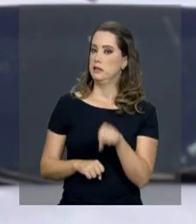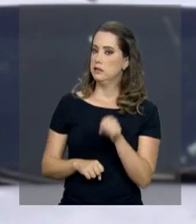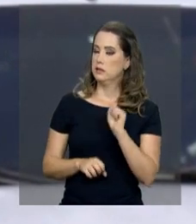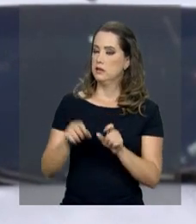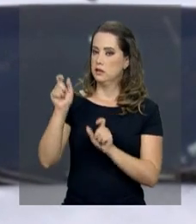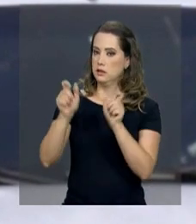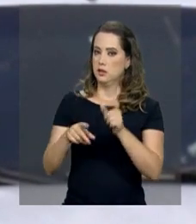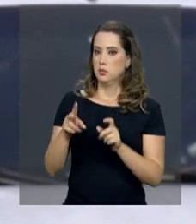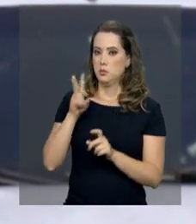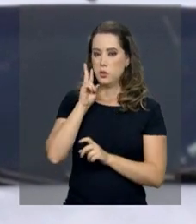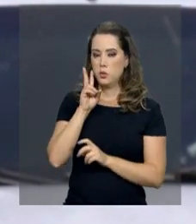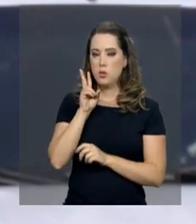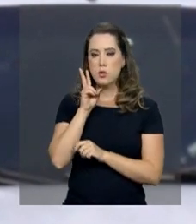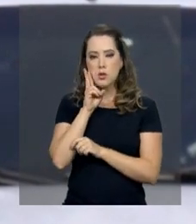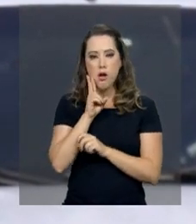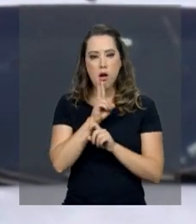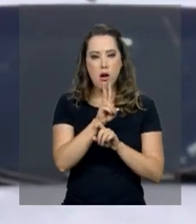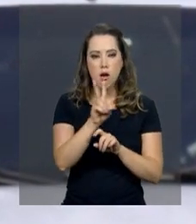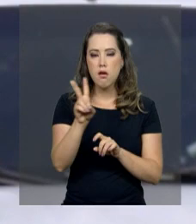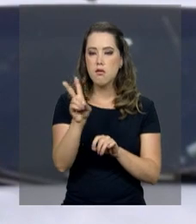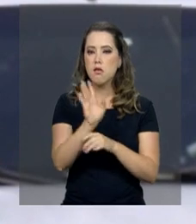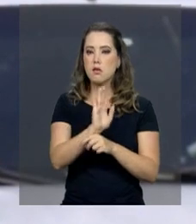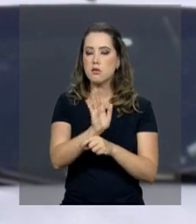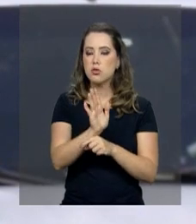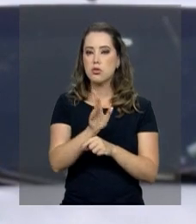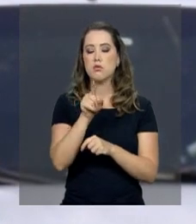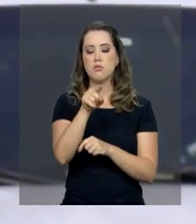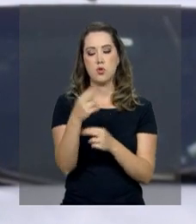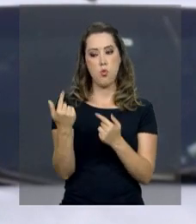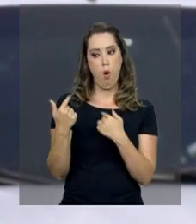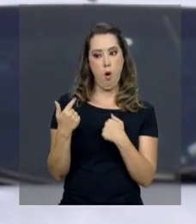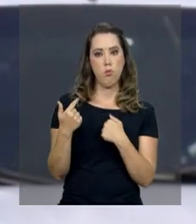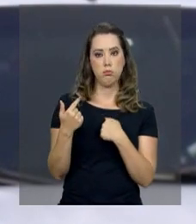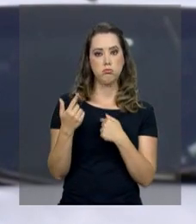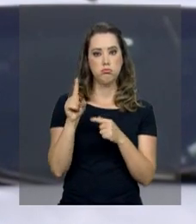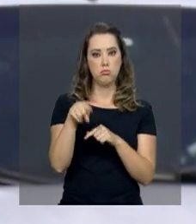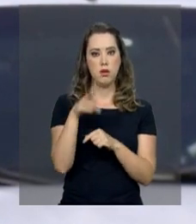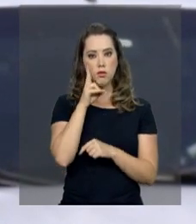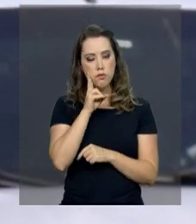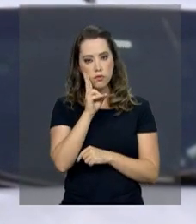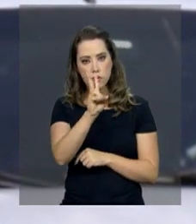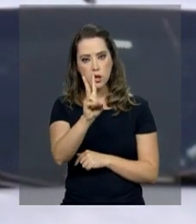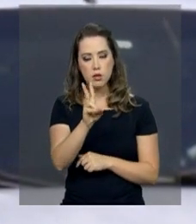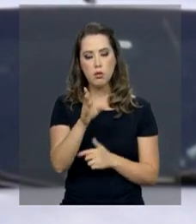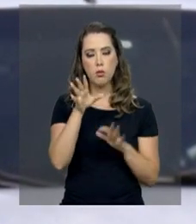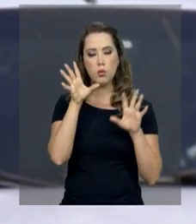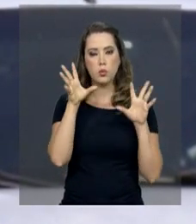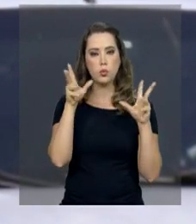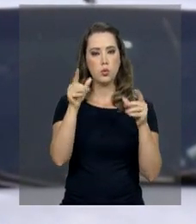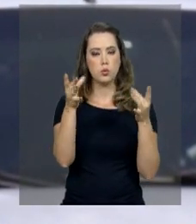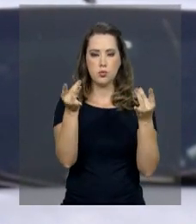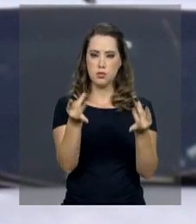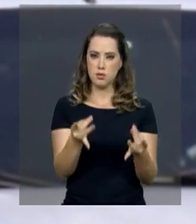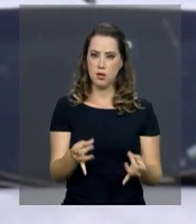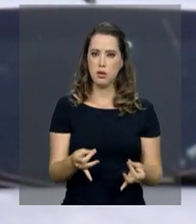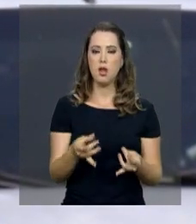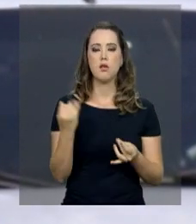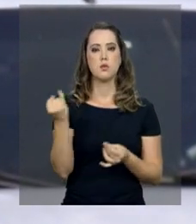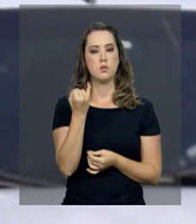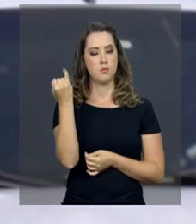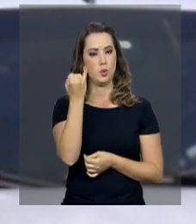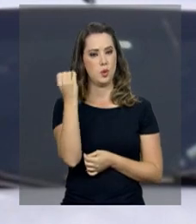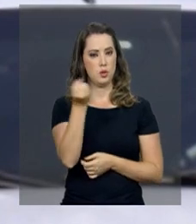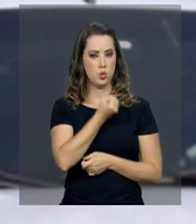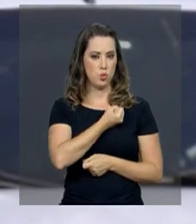participaram, assim como eu, dessa apresentação da Polícia Rodoviária Federal assistiram as recomendações, os dados que são importantes,